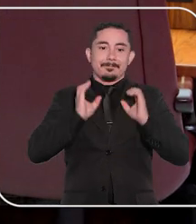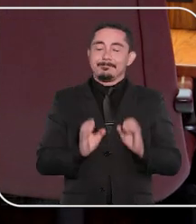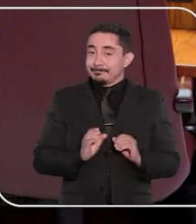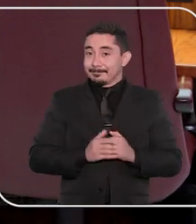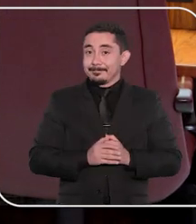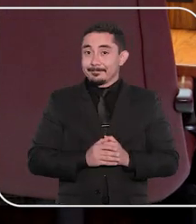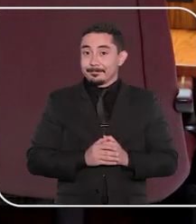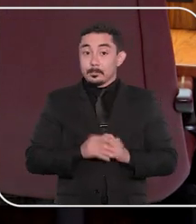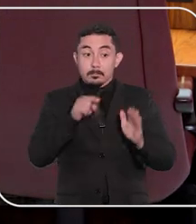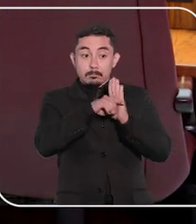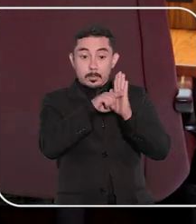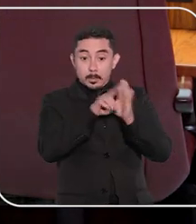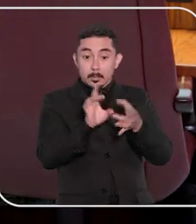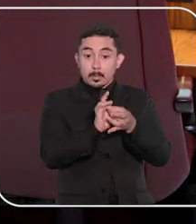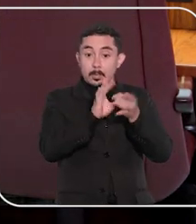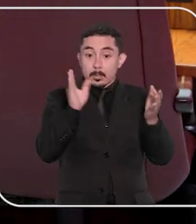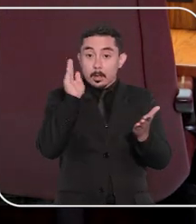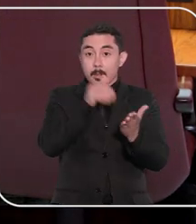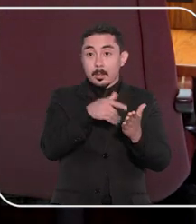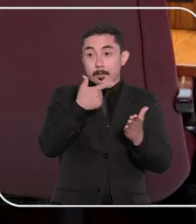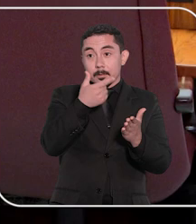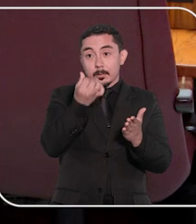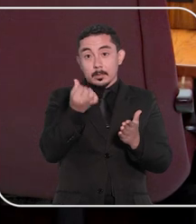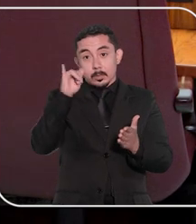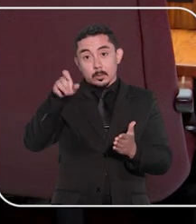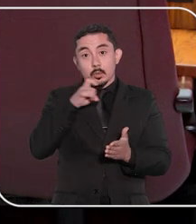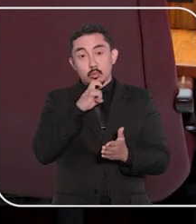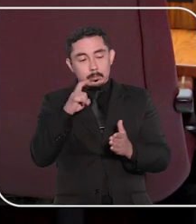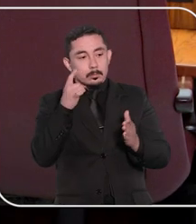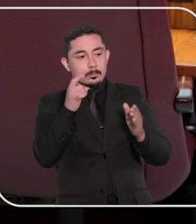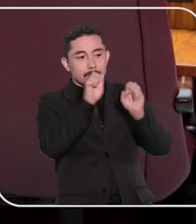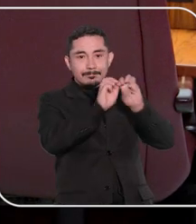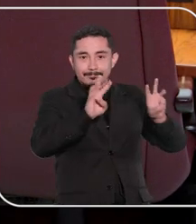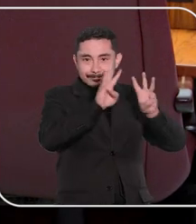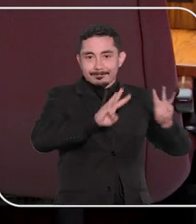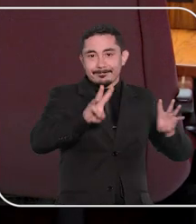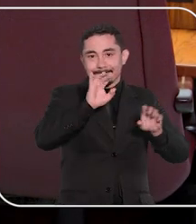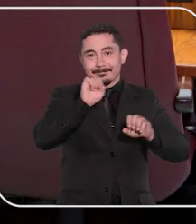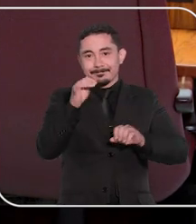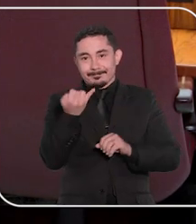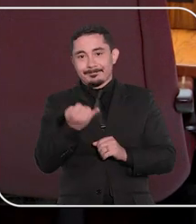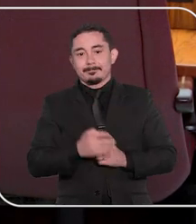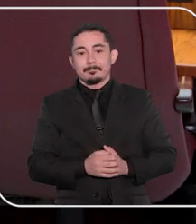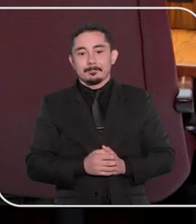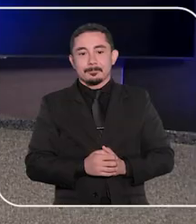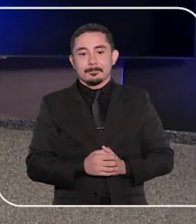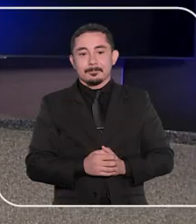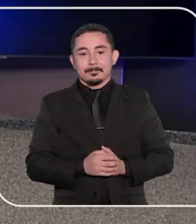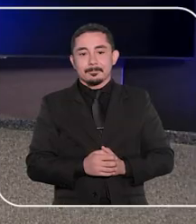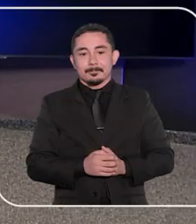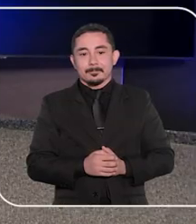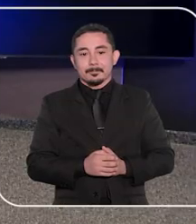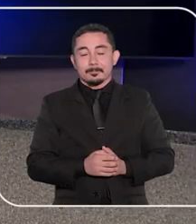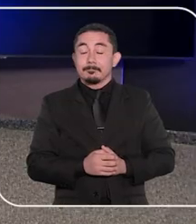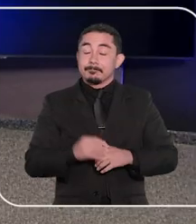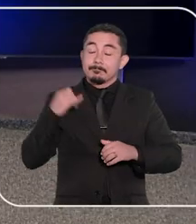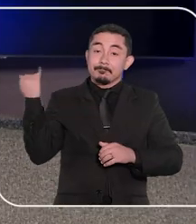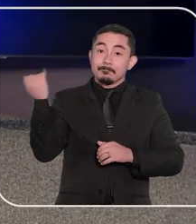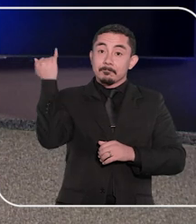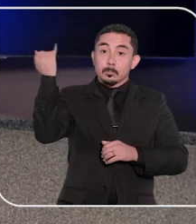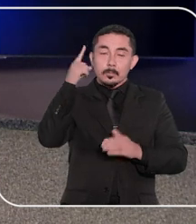ágil e cidadã. A pesquisa está disponível até 26 de julho no portal do STJ. A